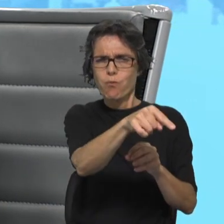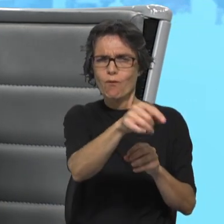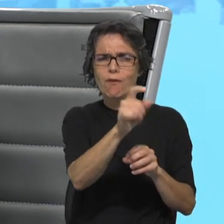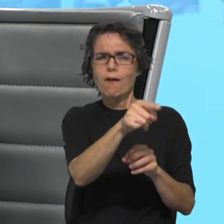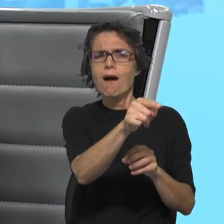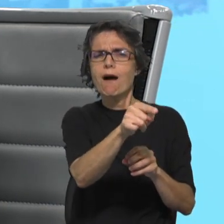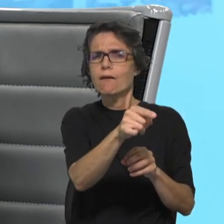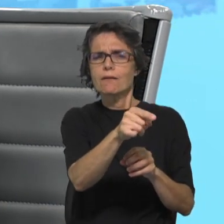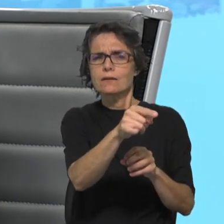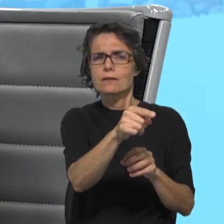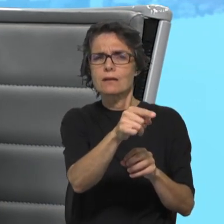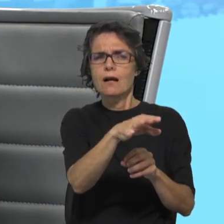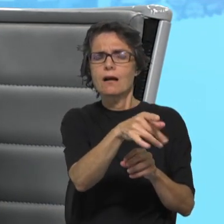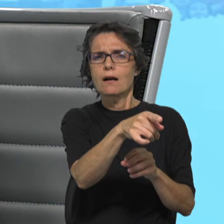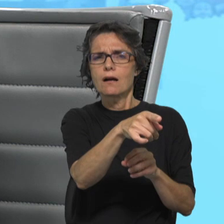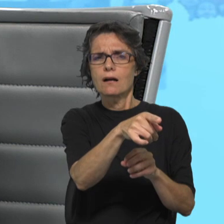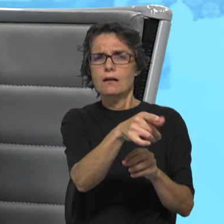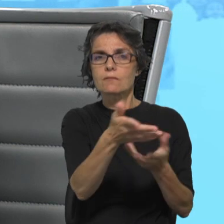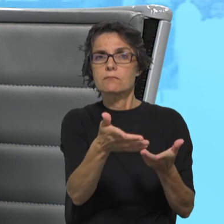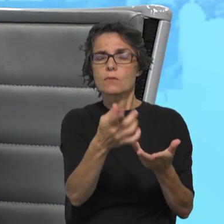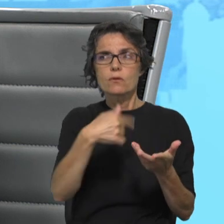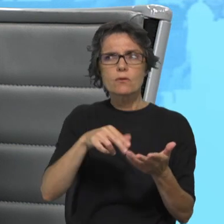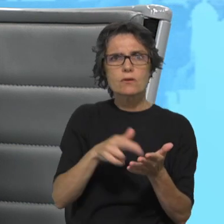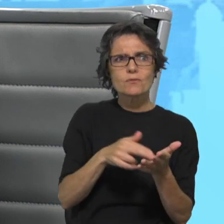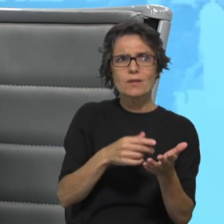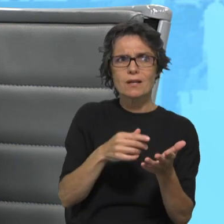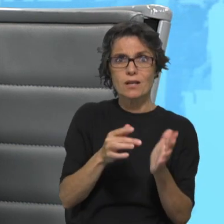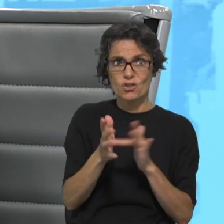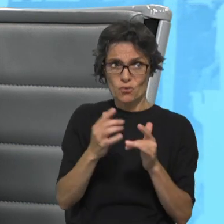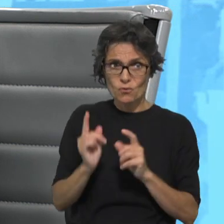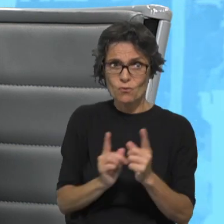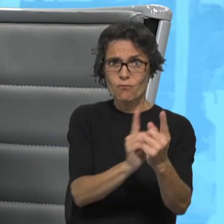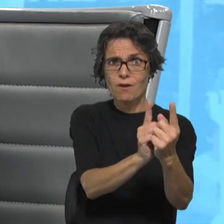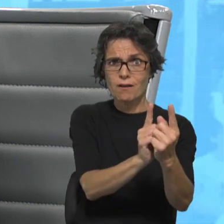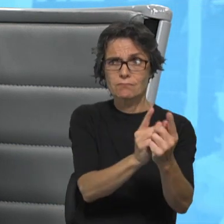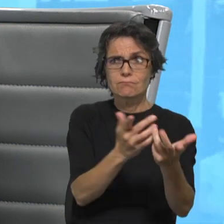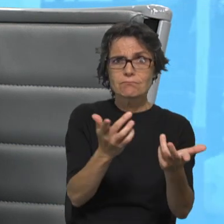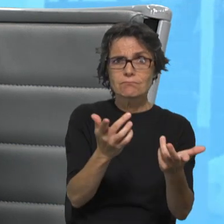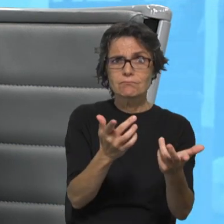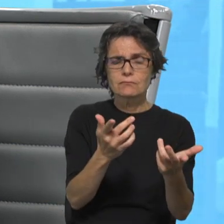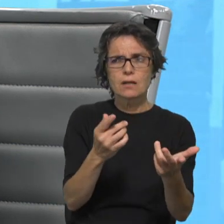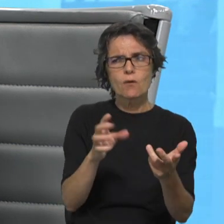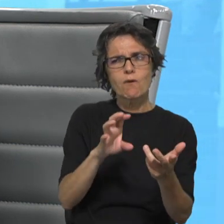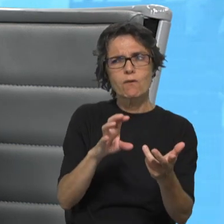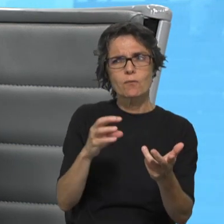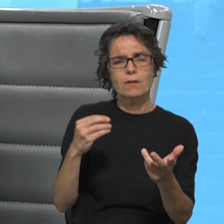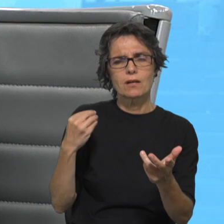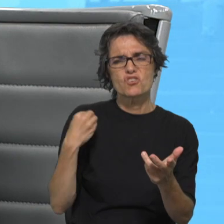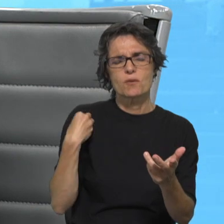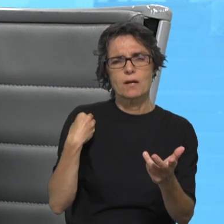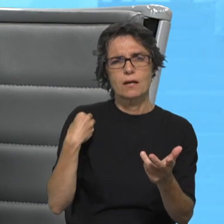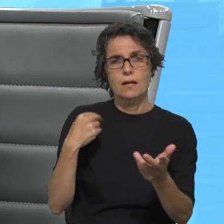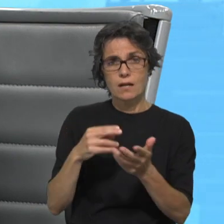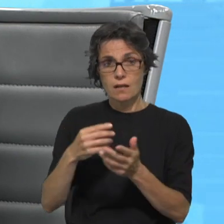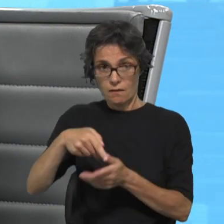com Jesus onde podemos esperá-lo serenamente é um convite ou que